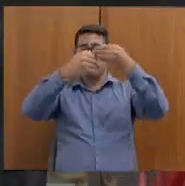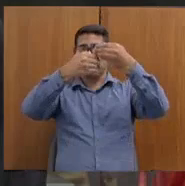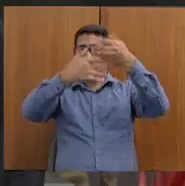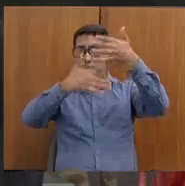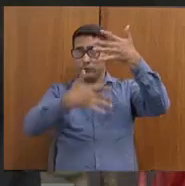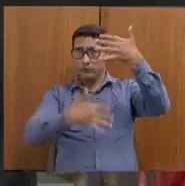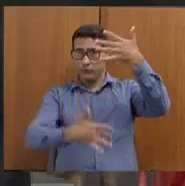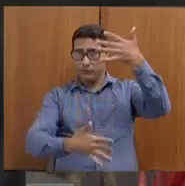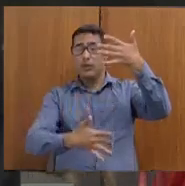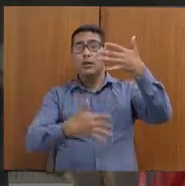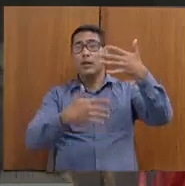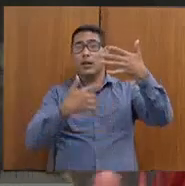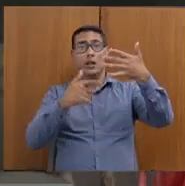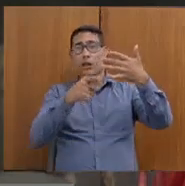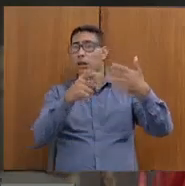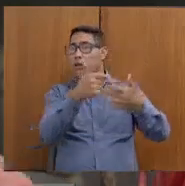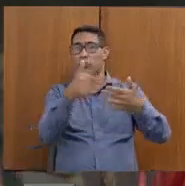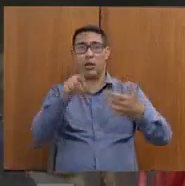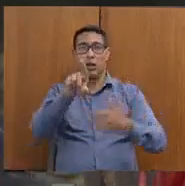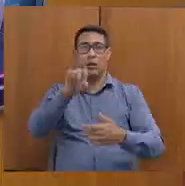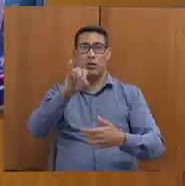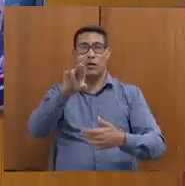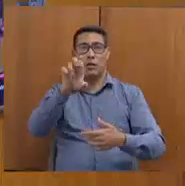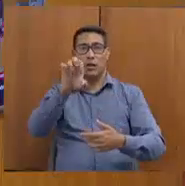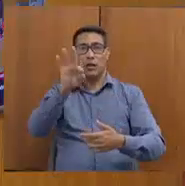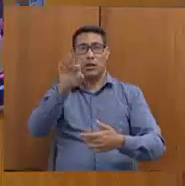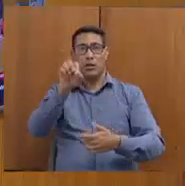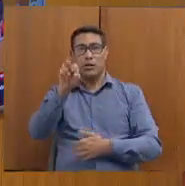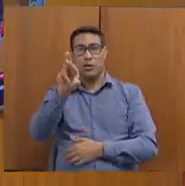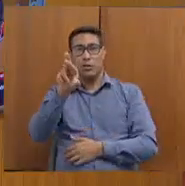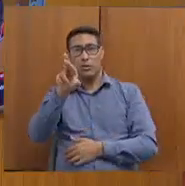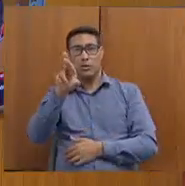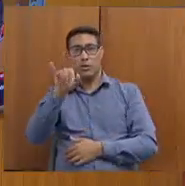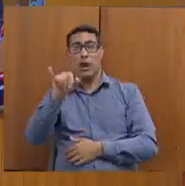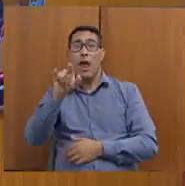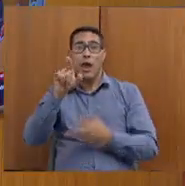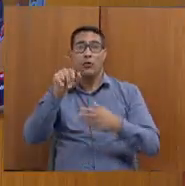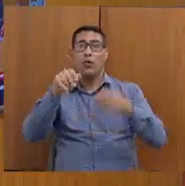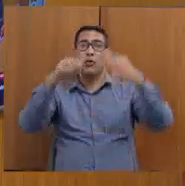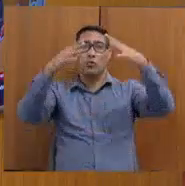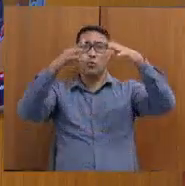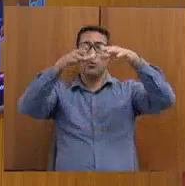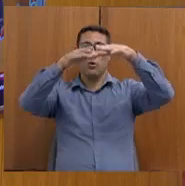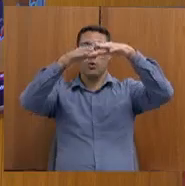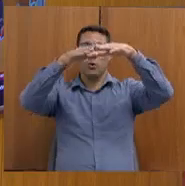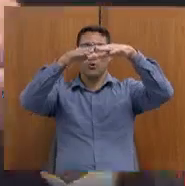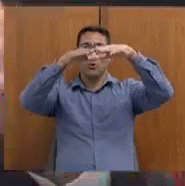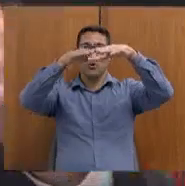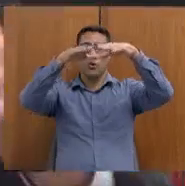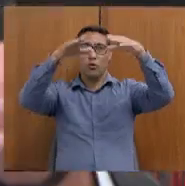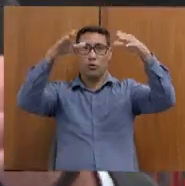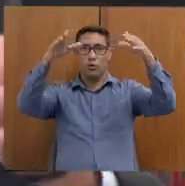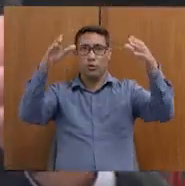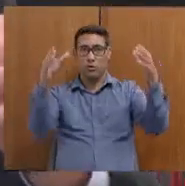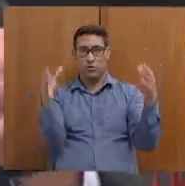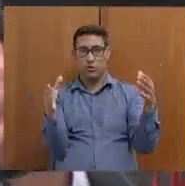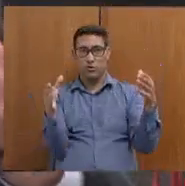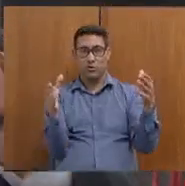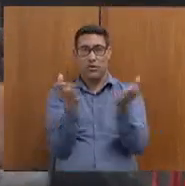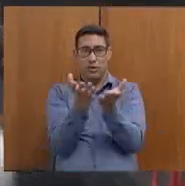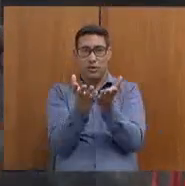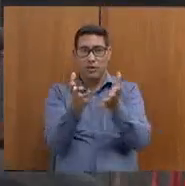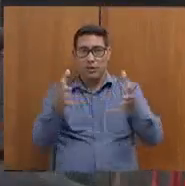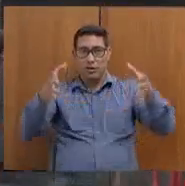diretoria aqui. Como a Leninha disse, é um guarda-chuva. Aqui, se você virar, tanta diretoria e tanta coisa.